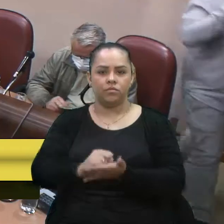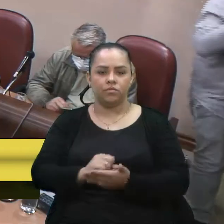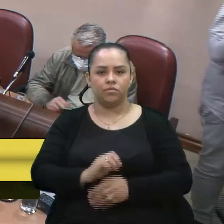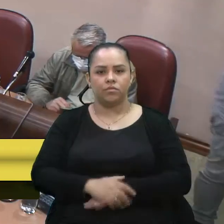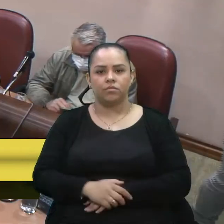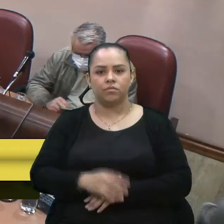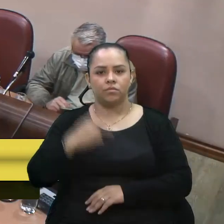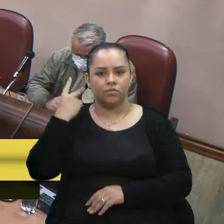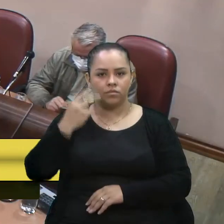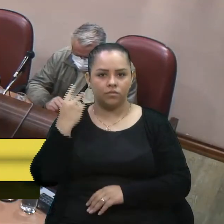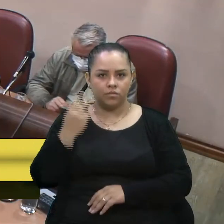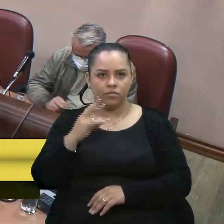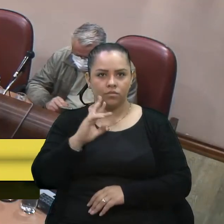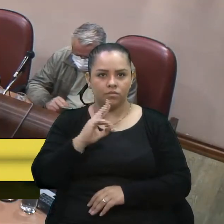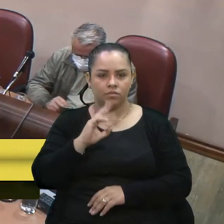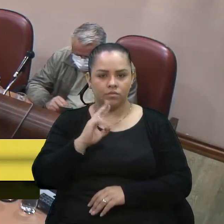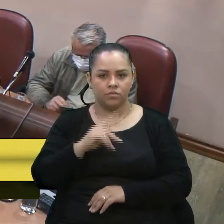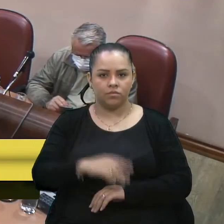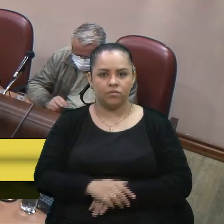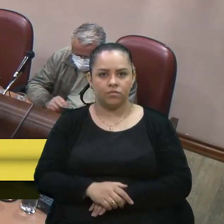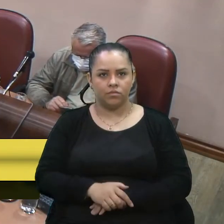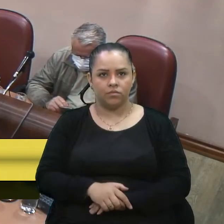Oliveira, na tribuna.